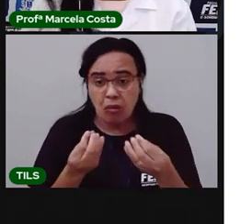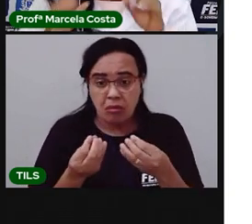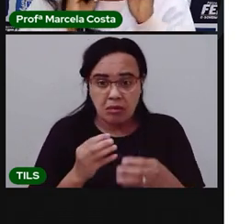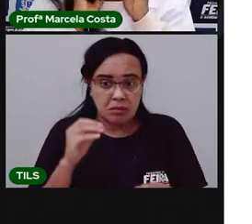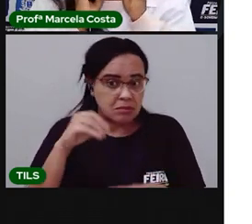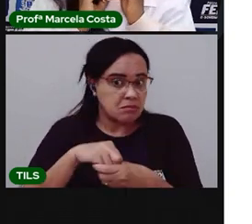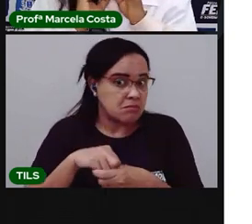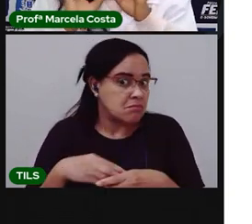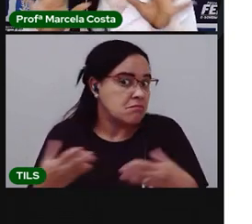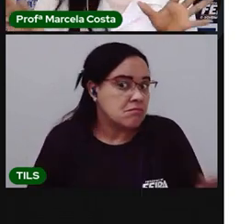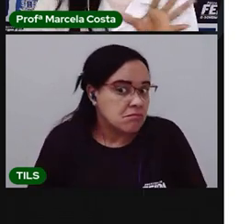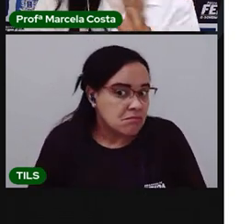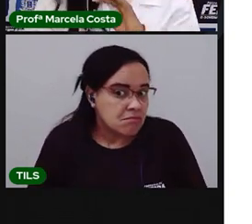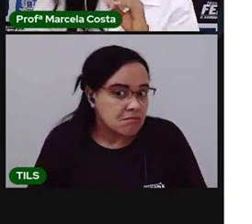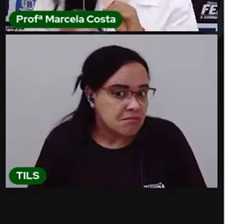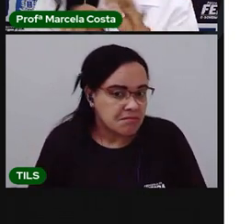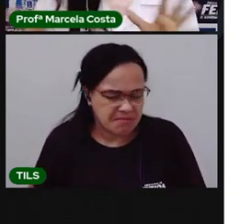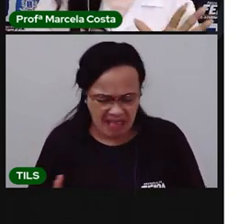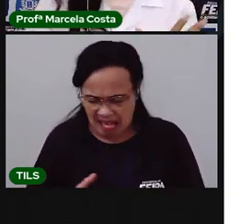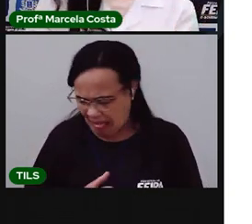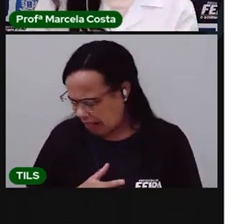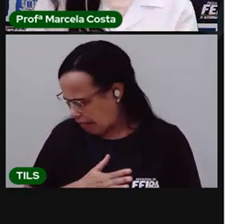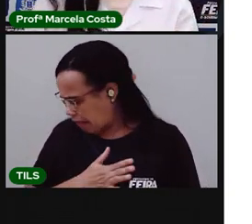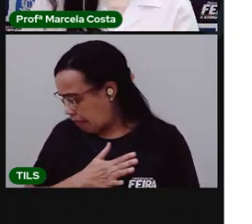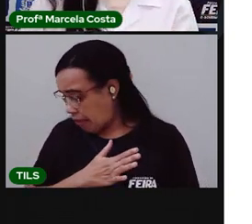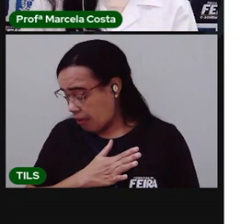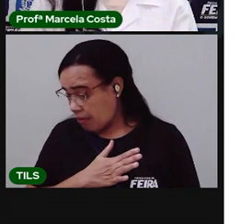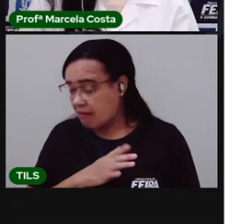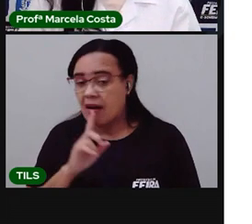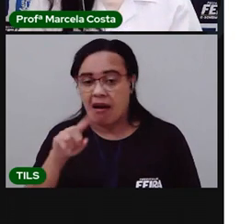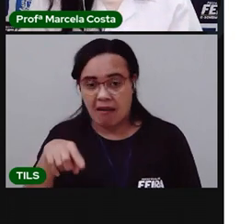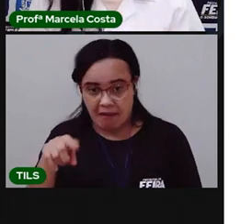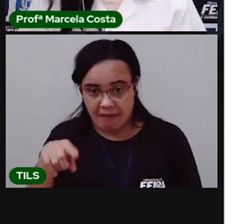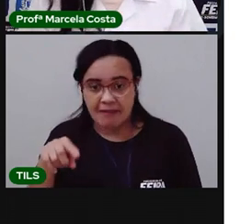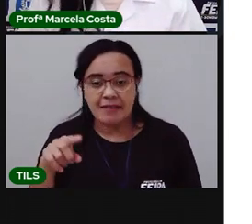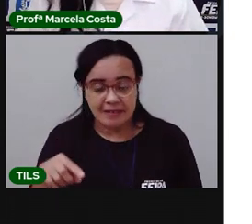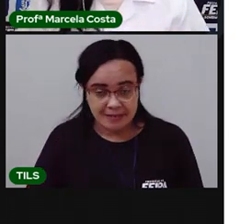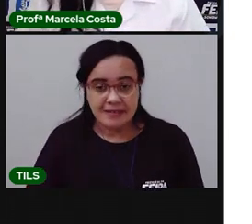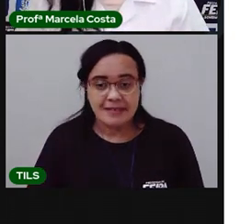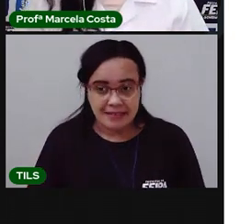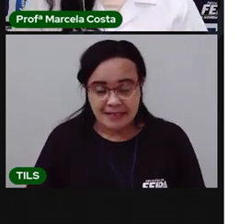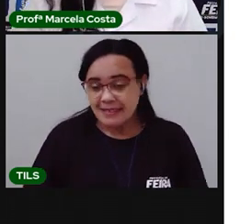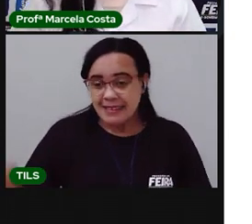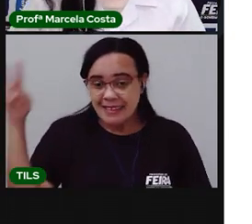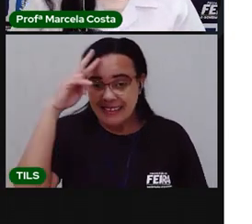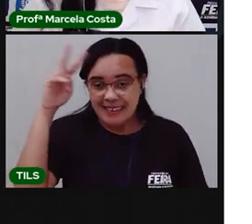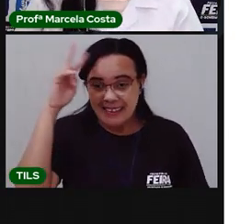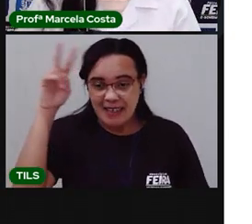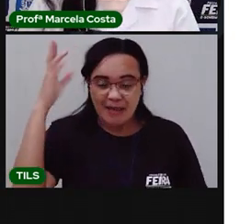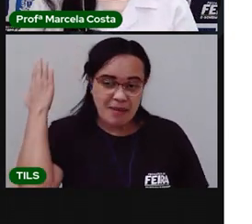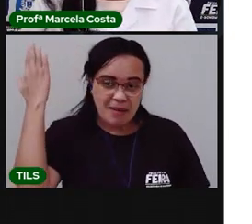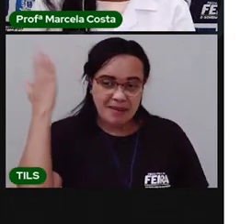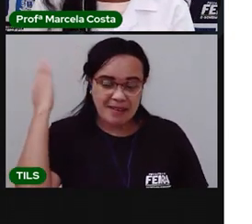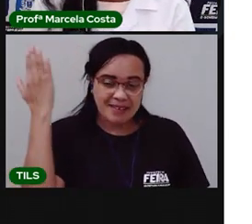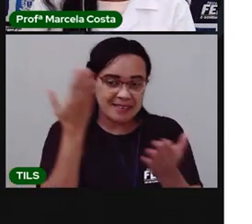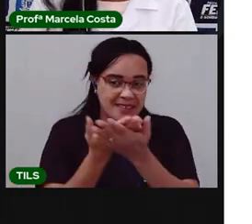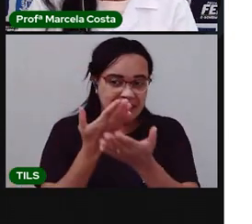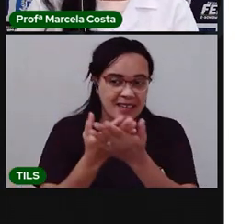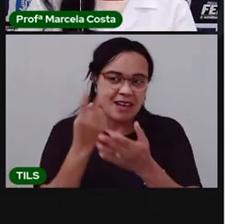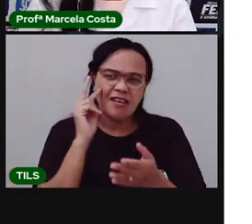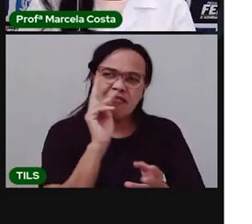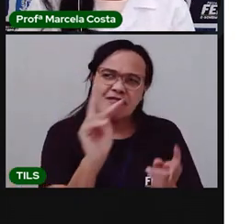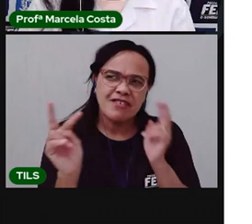Faz aquela cara assim, eca, né? Eca. Lembra que nas nossas últimas aulas a gente viu